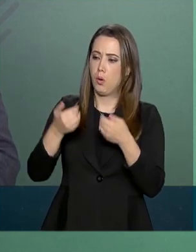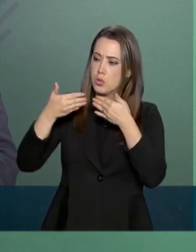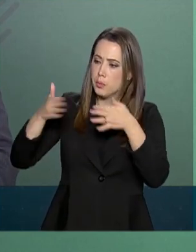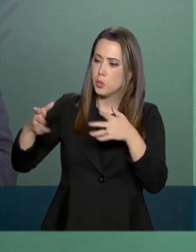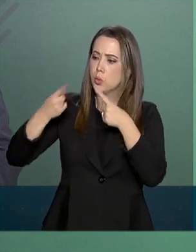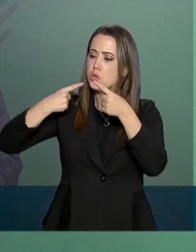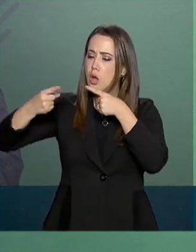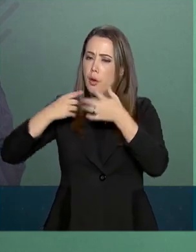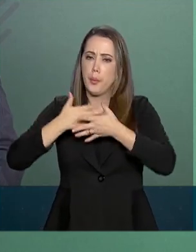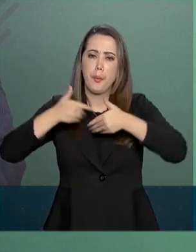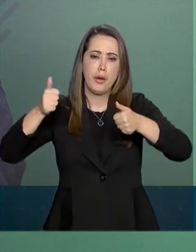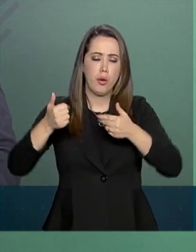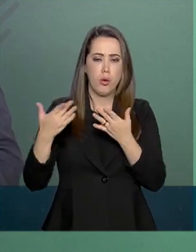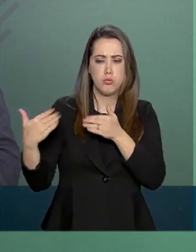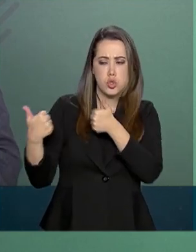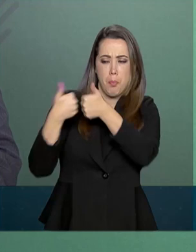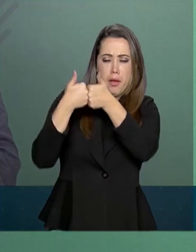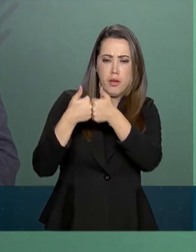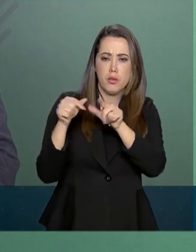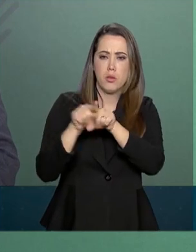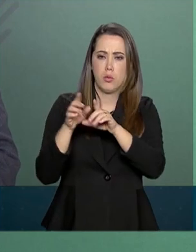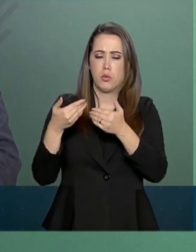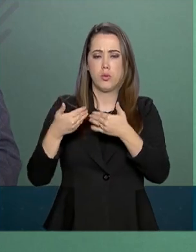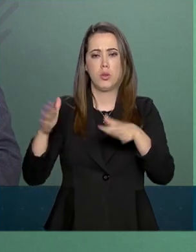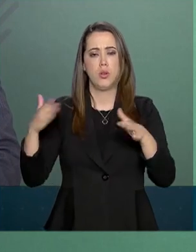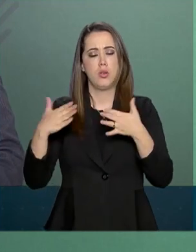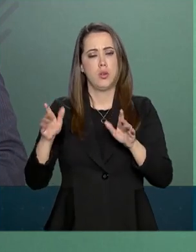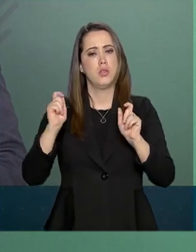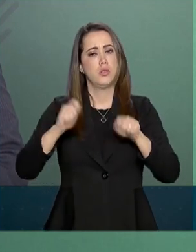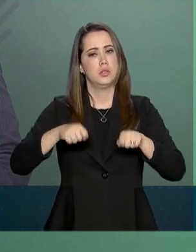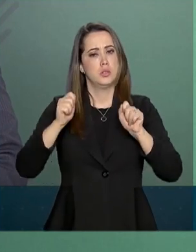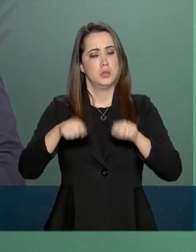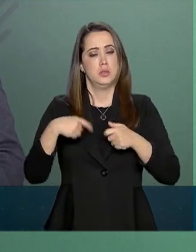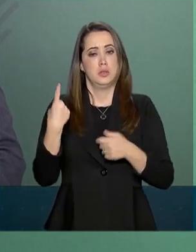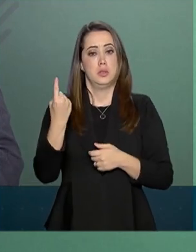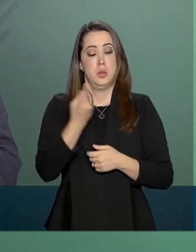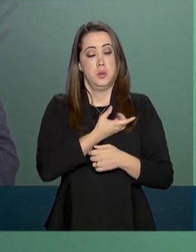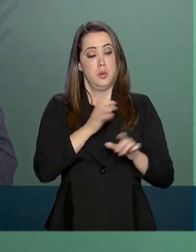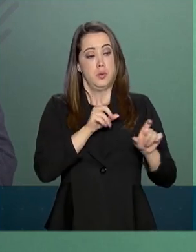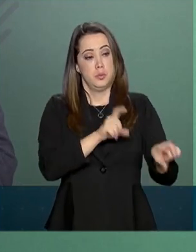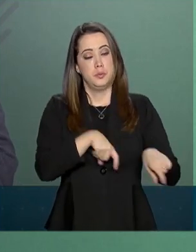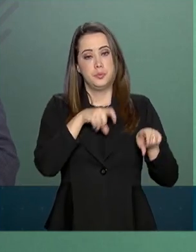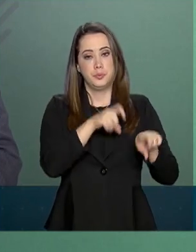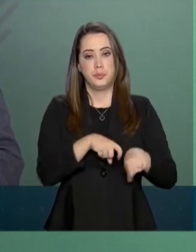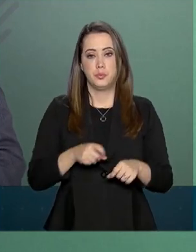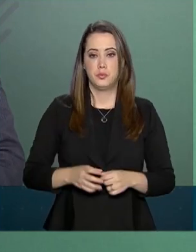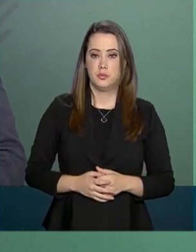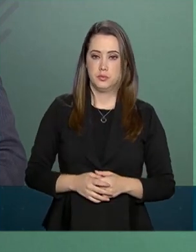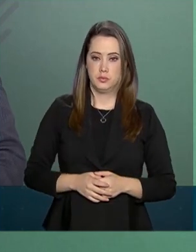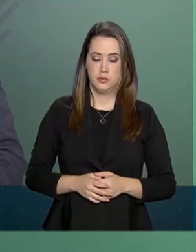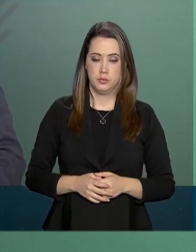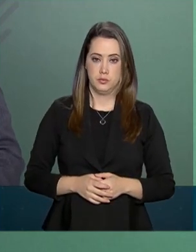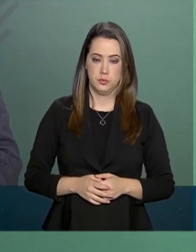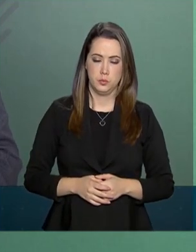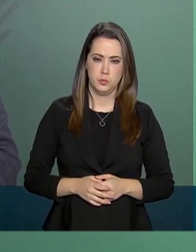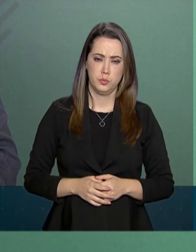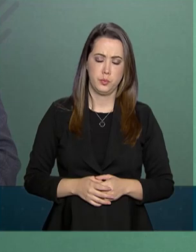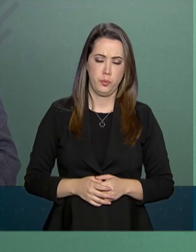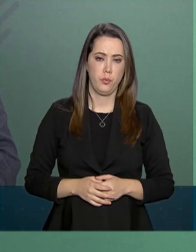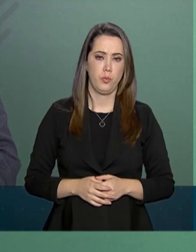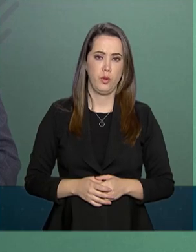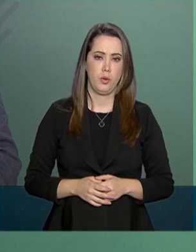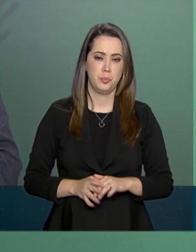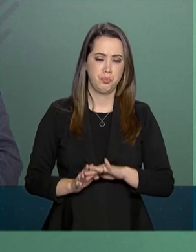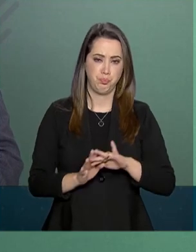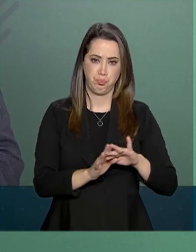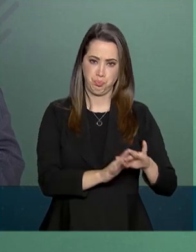novos mercados, novos segmentos para a nossa agropecuária. Fecha aspas. Ministério